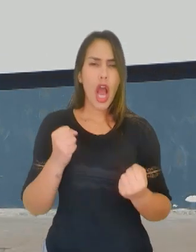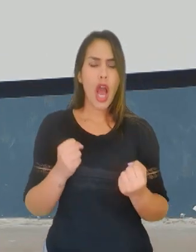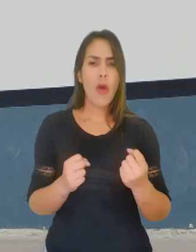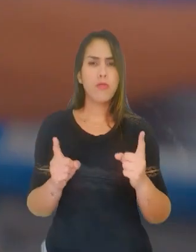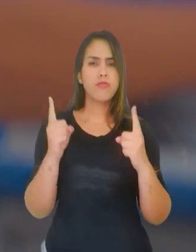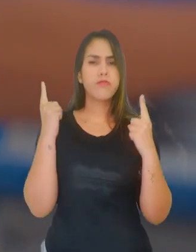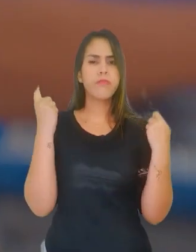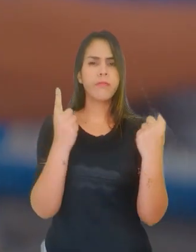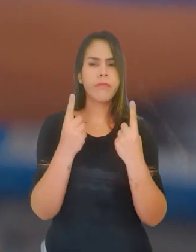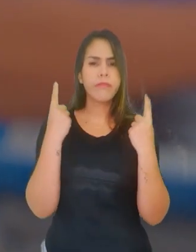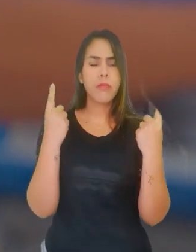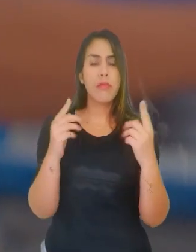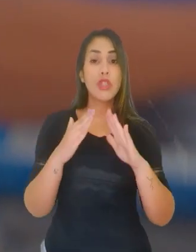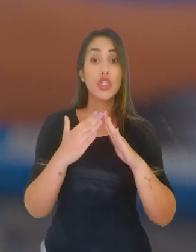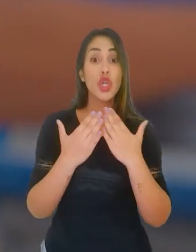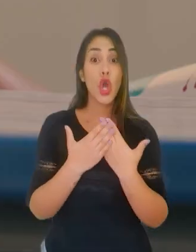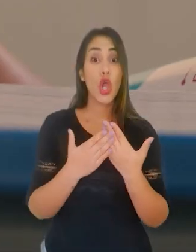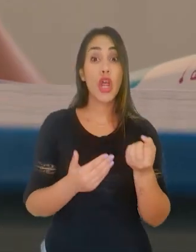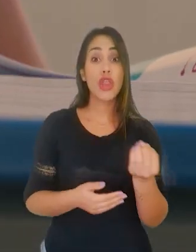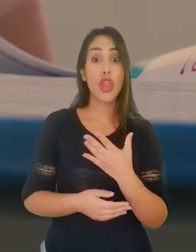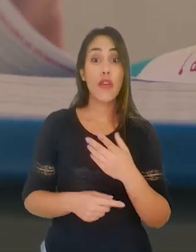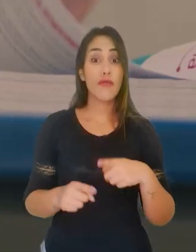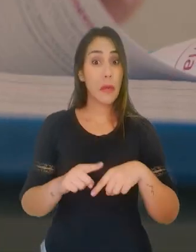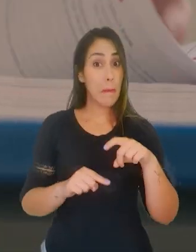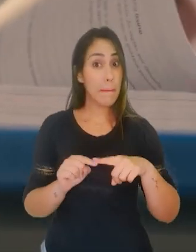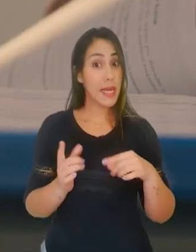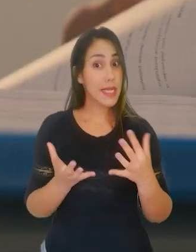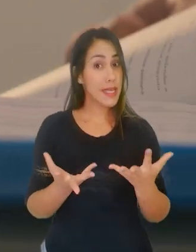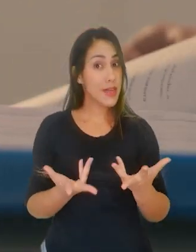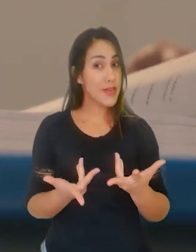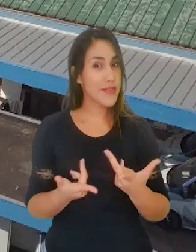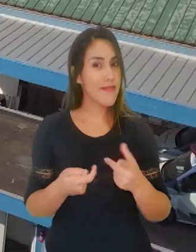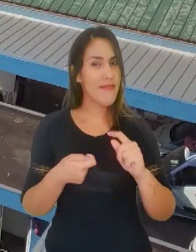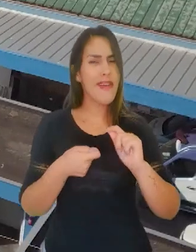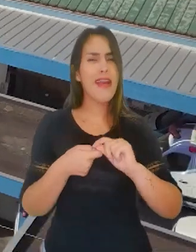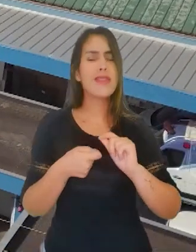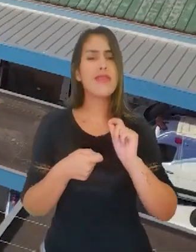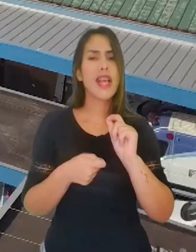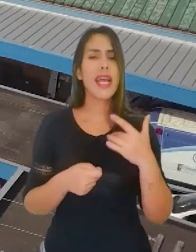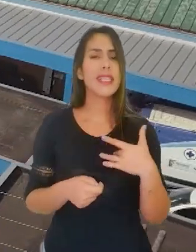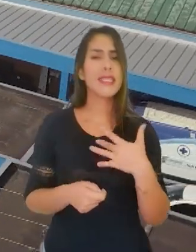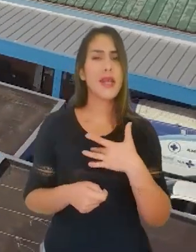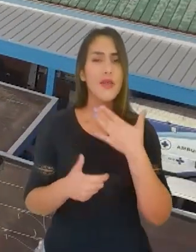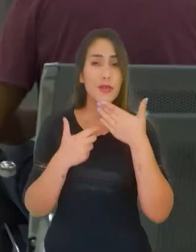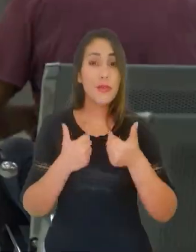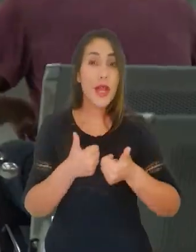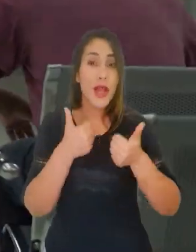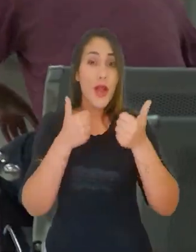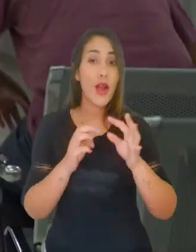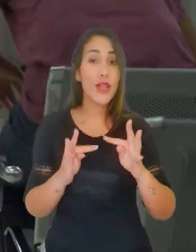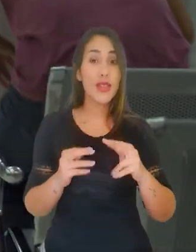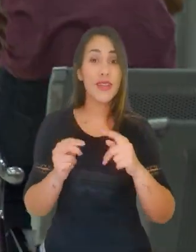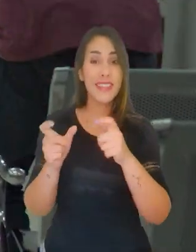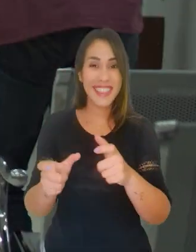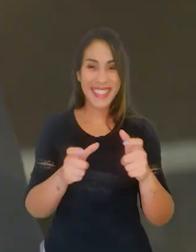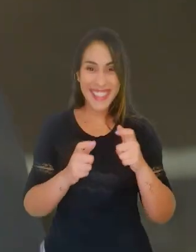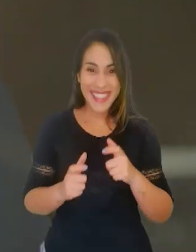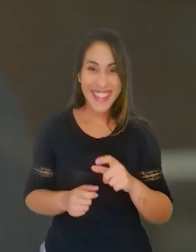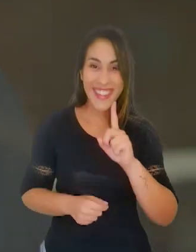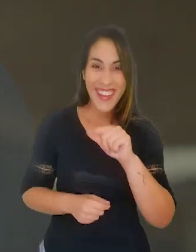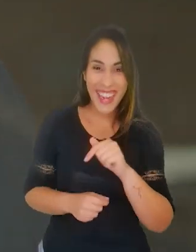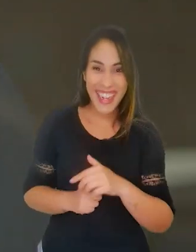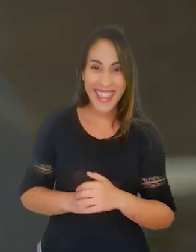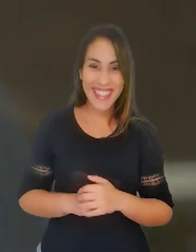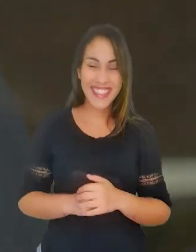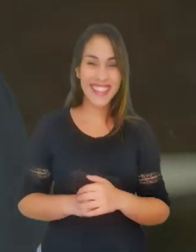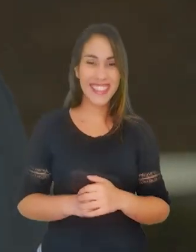educação com escolas novas e material didático de qualidade. Faz a saúde funcionar em todas as regiões. Né,